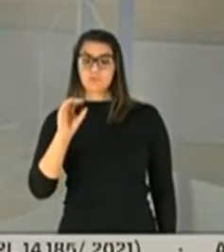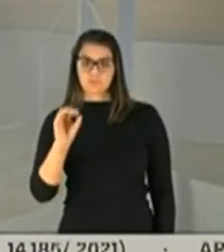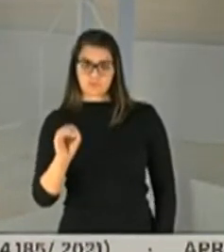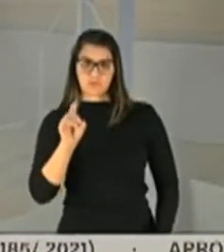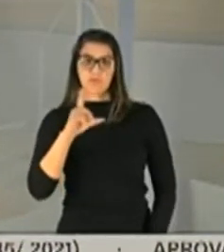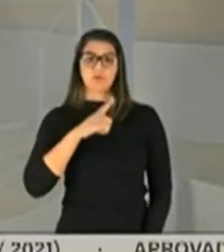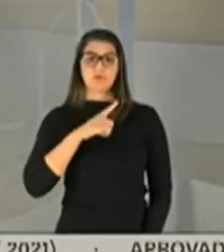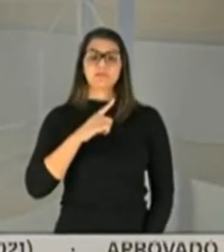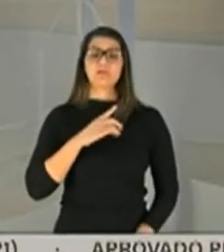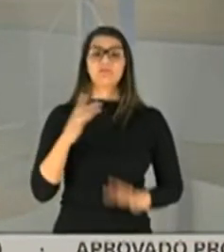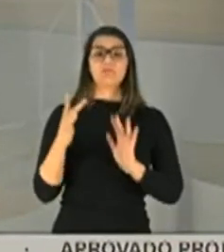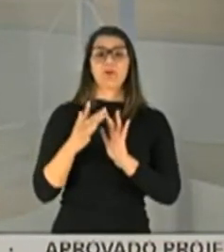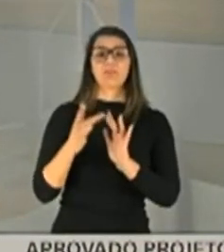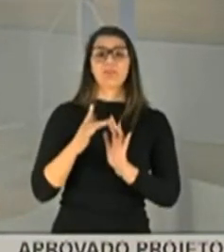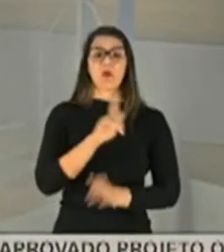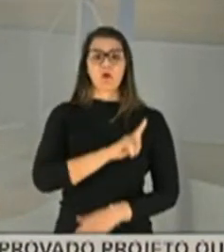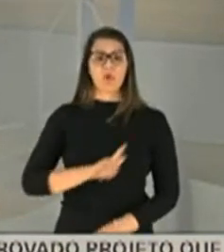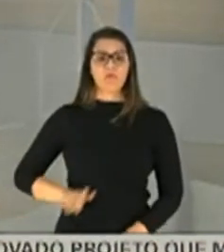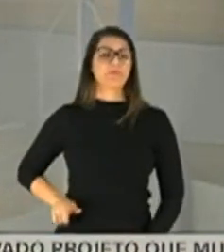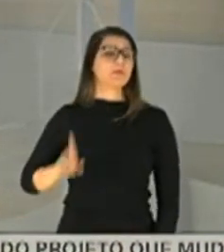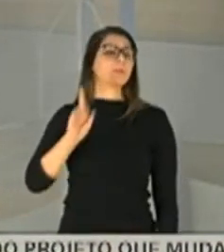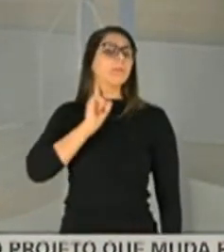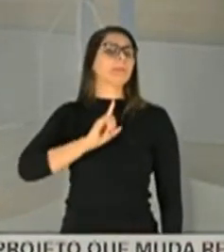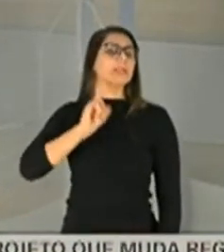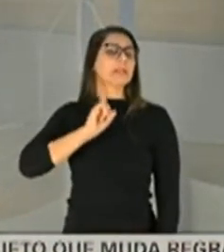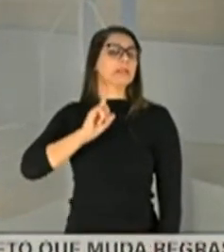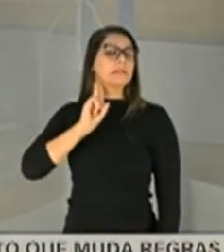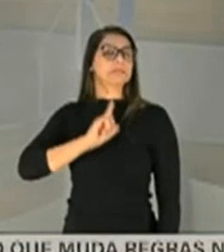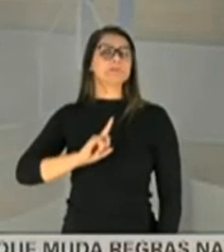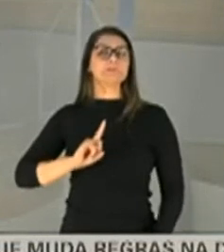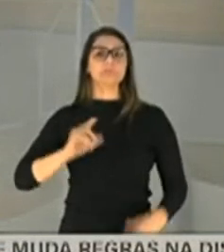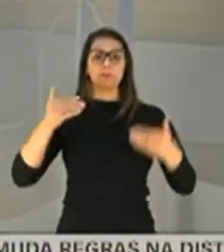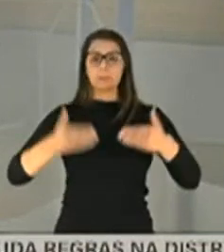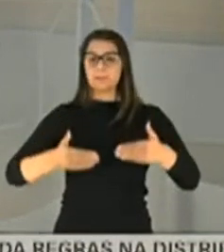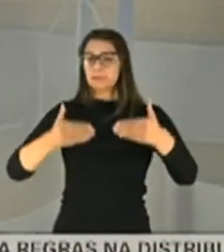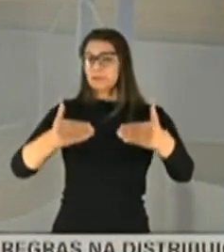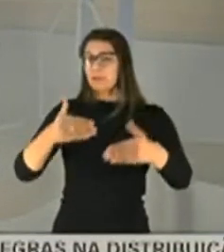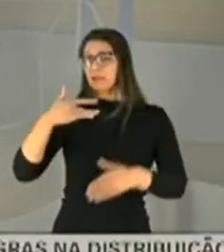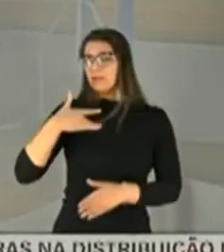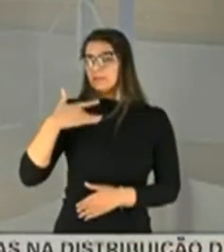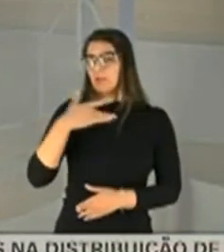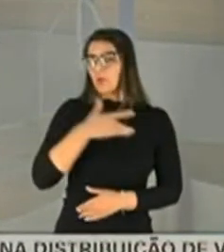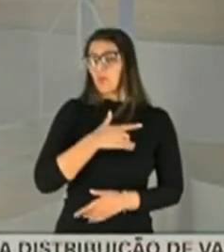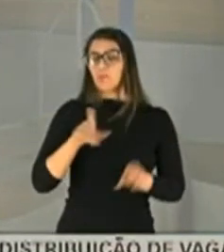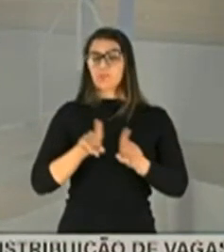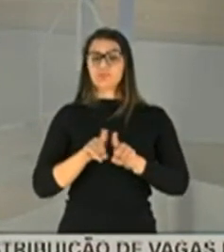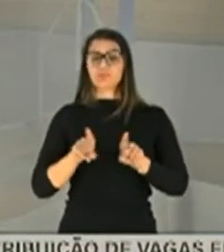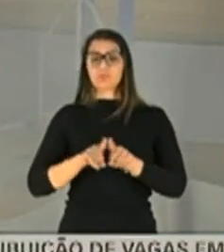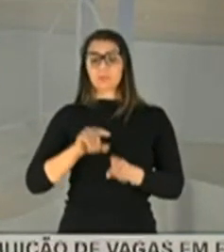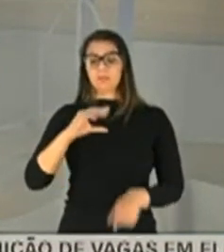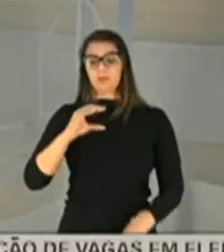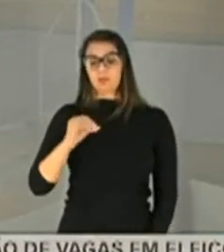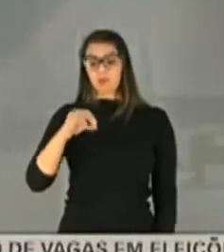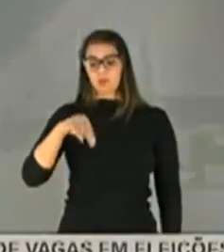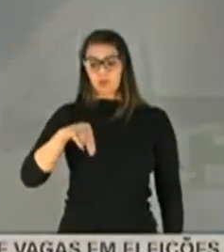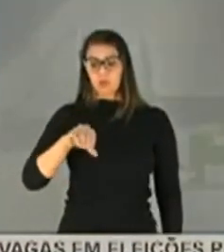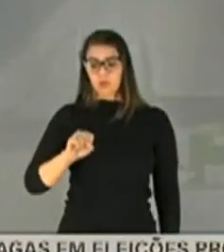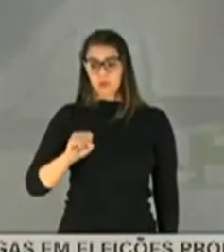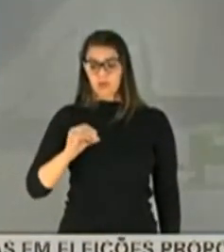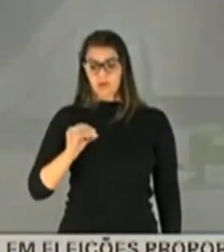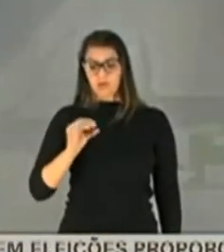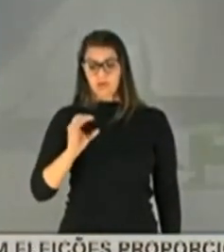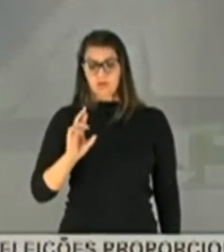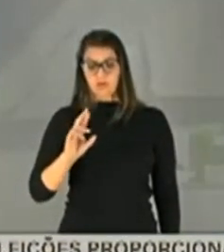que teve com o governo de Minas Gerais, com o Ministério da Saúde, mas também consórcios, é isso? confirma essa informação?